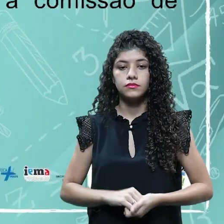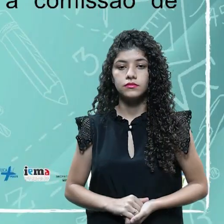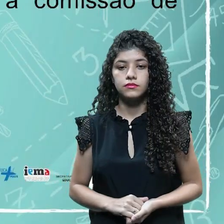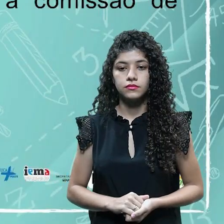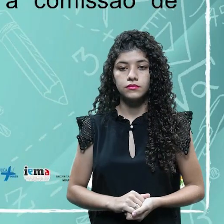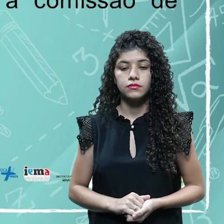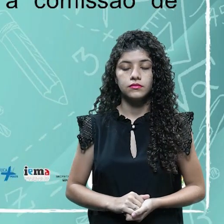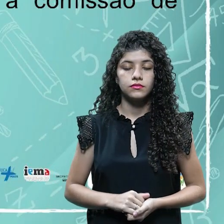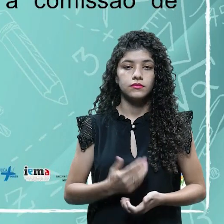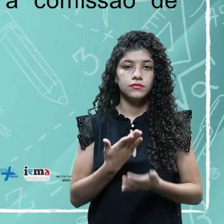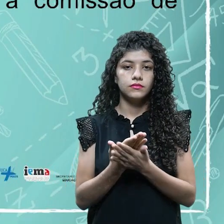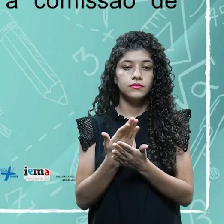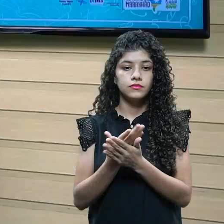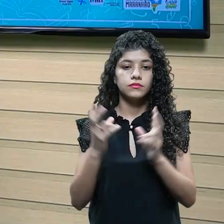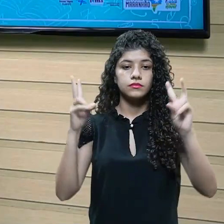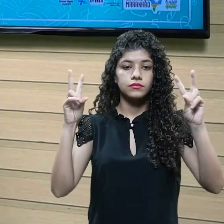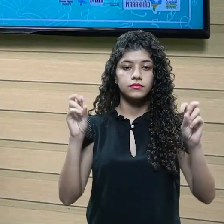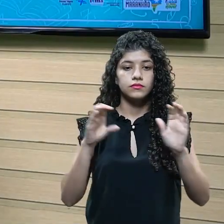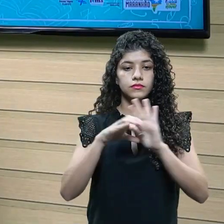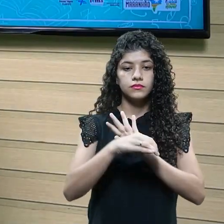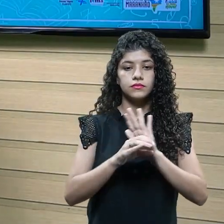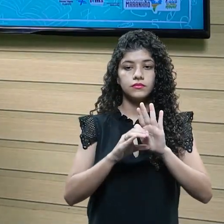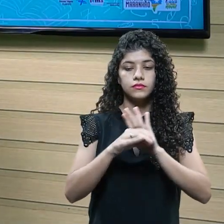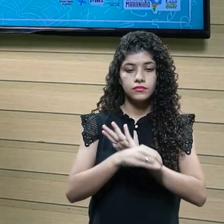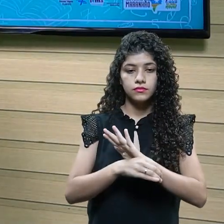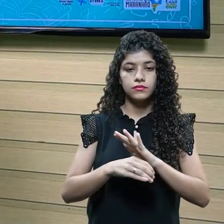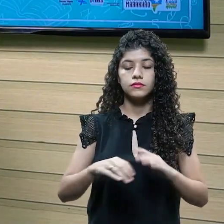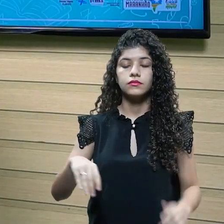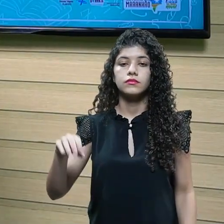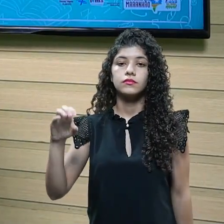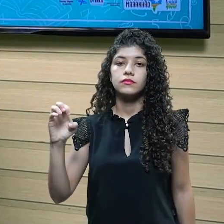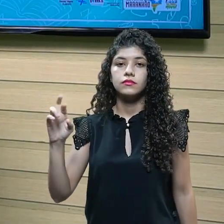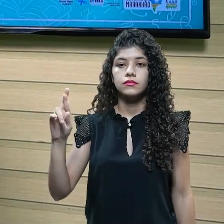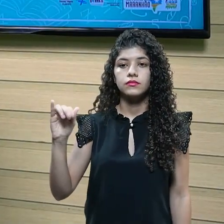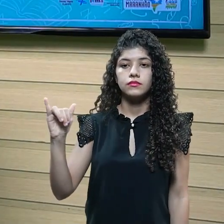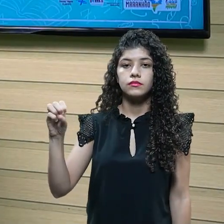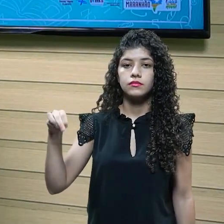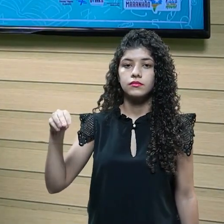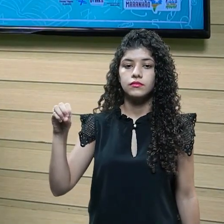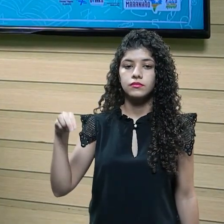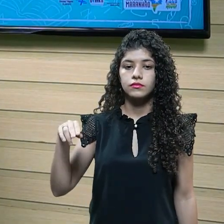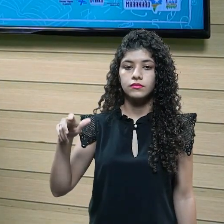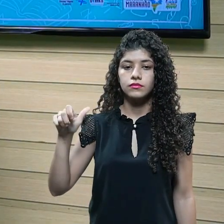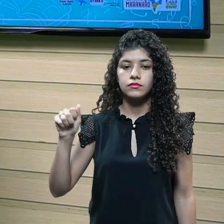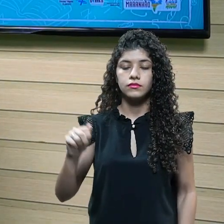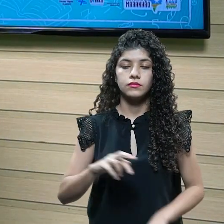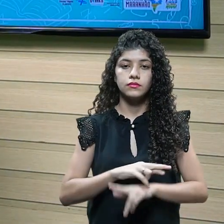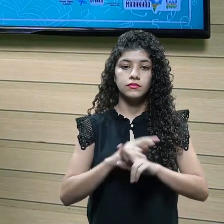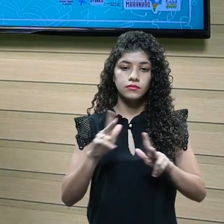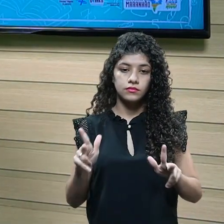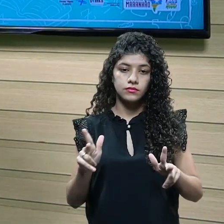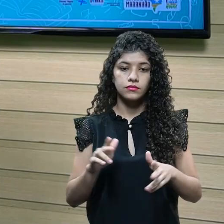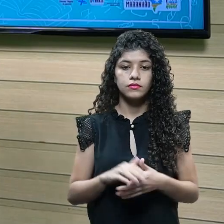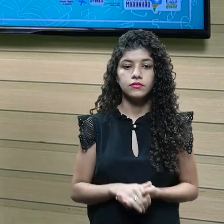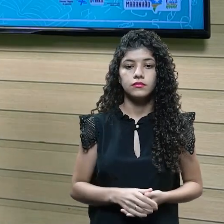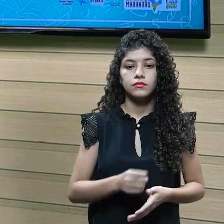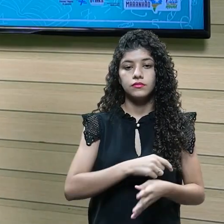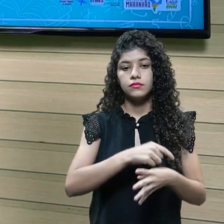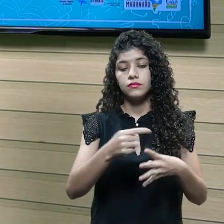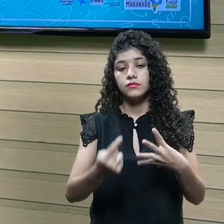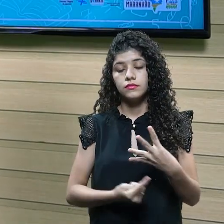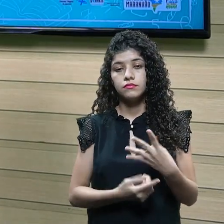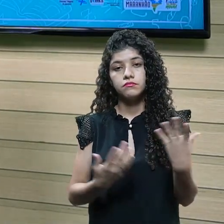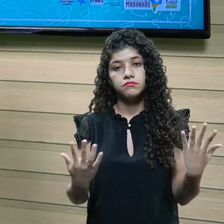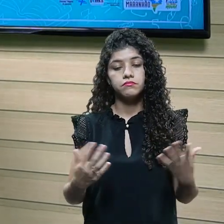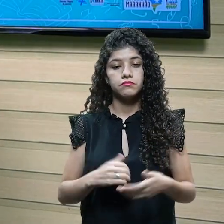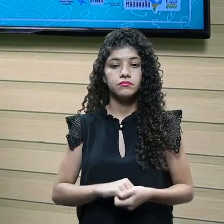né? A gente falou sobre os conceitos de cerimonial, viu a diferença do mestre de cerimônia